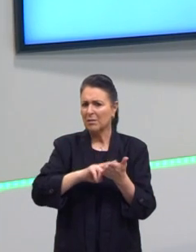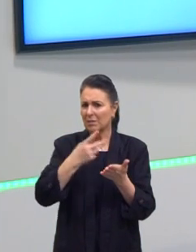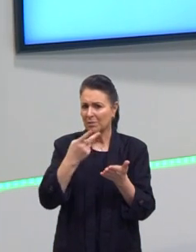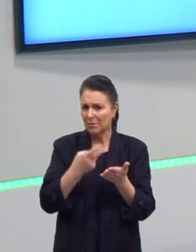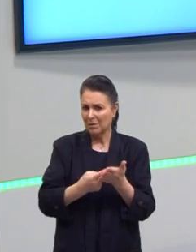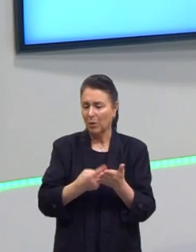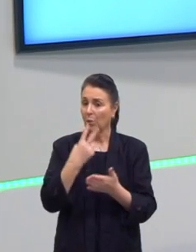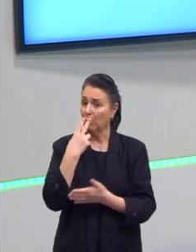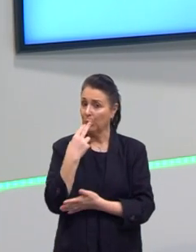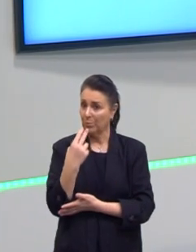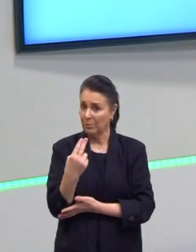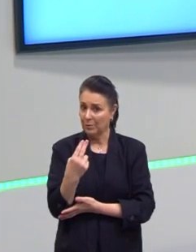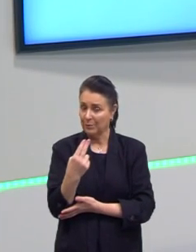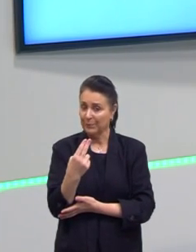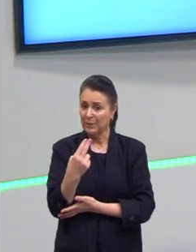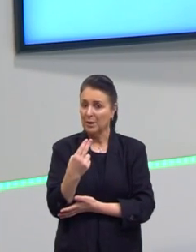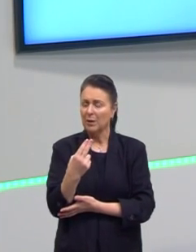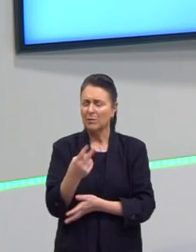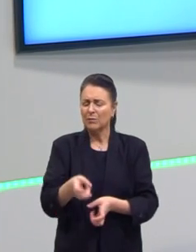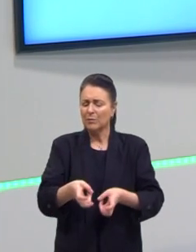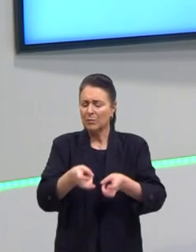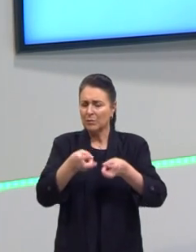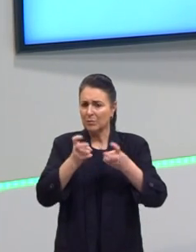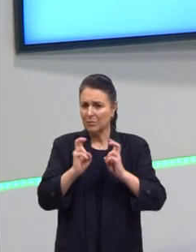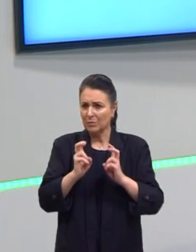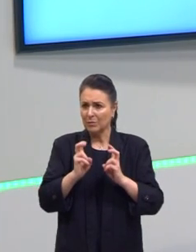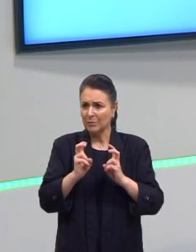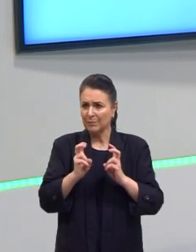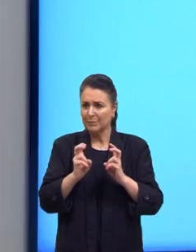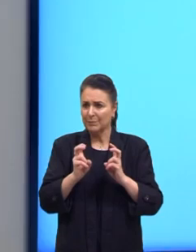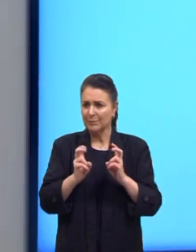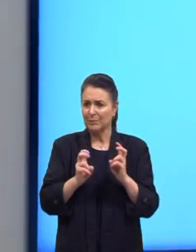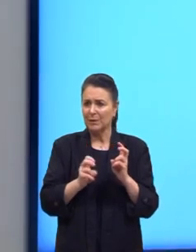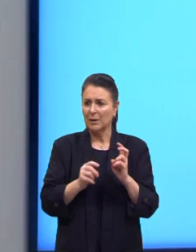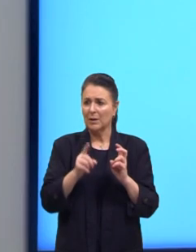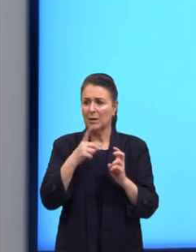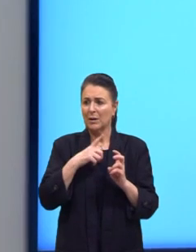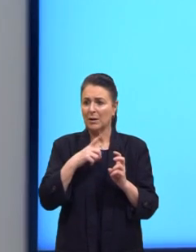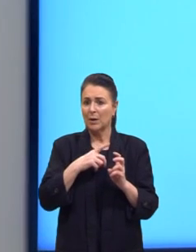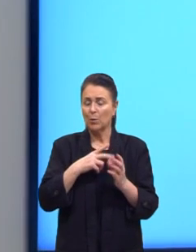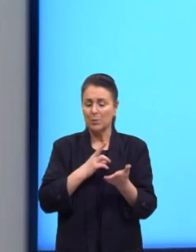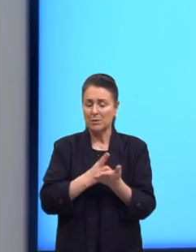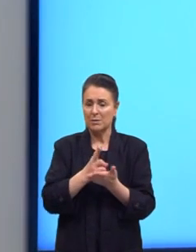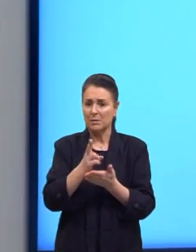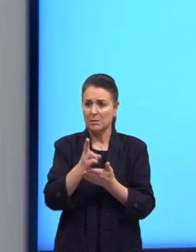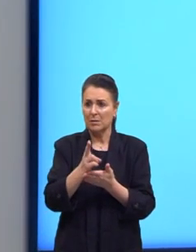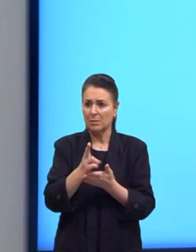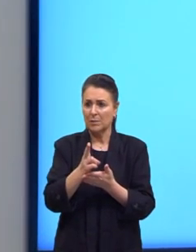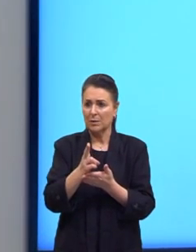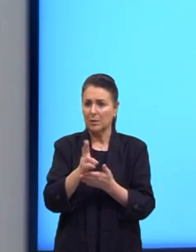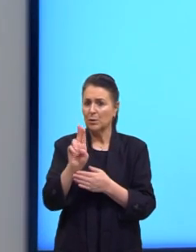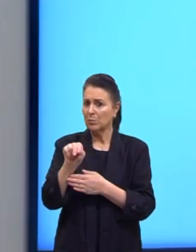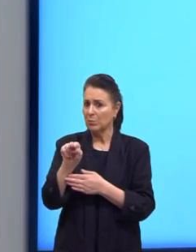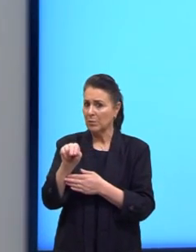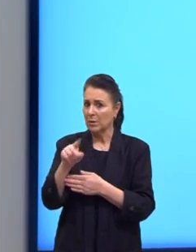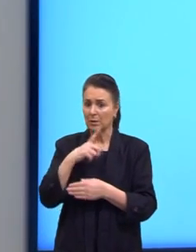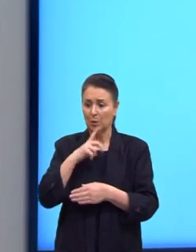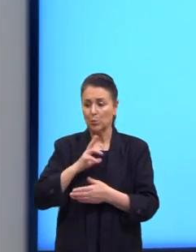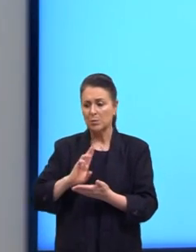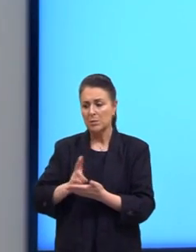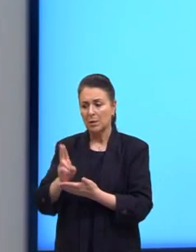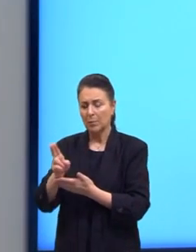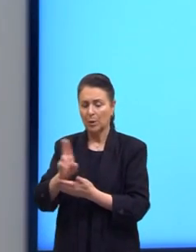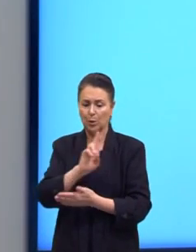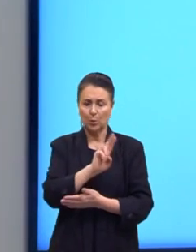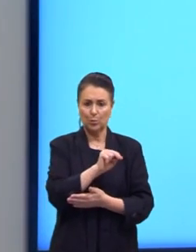dentro da língua inglesa, vocês vão ver que o always é o sempre e o never é o nunca. E do